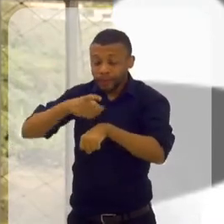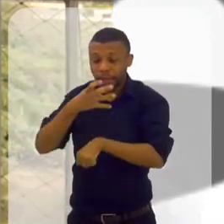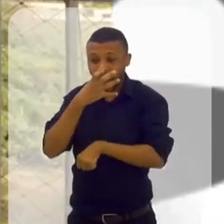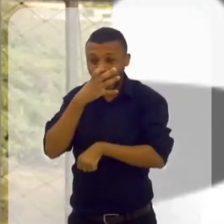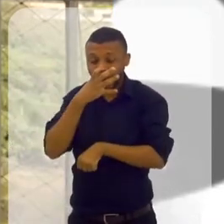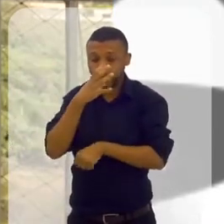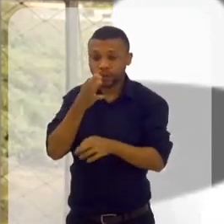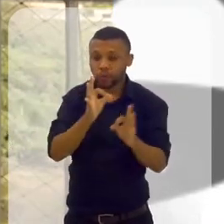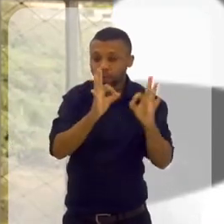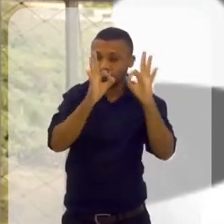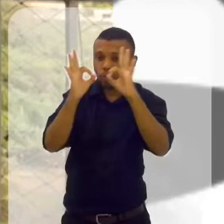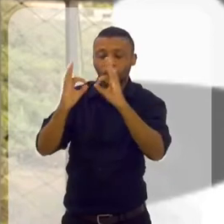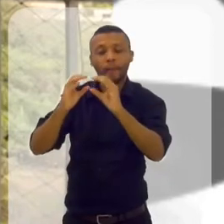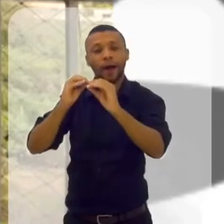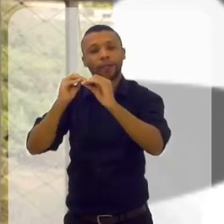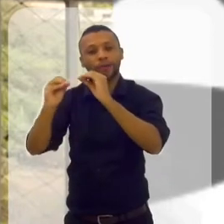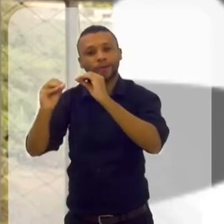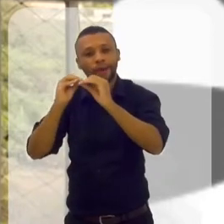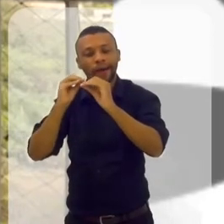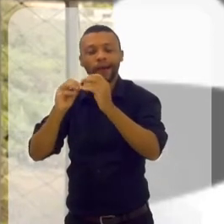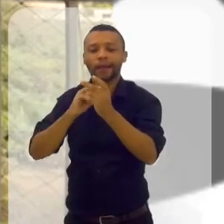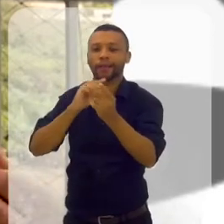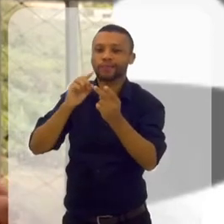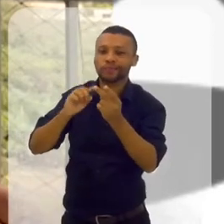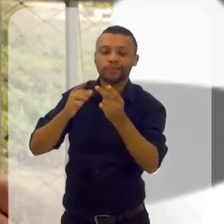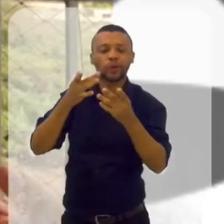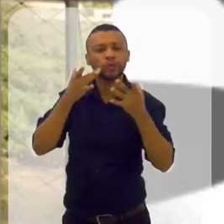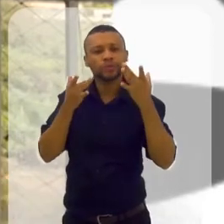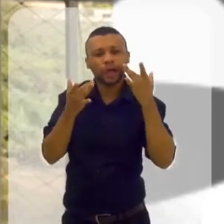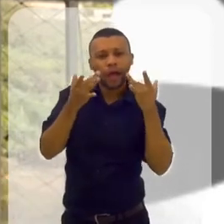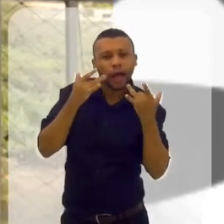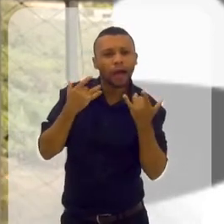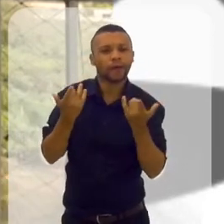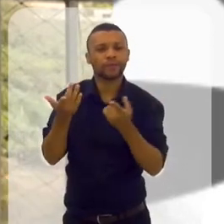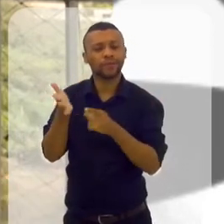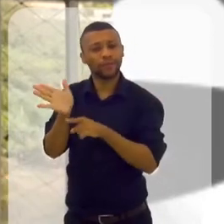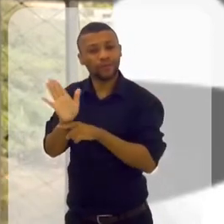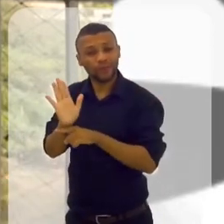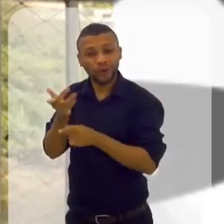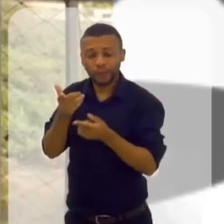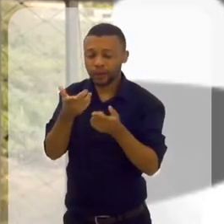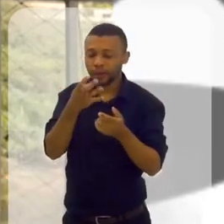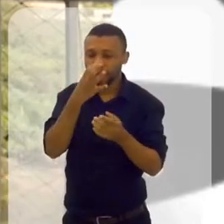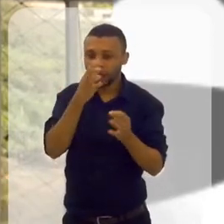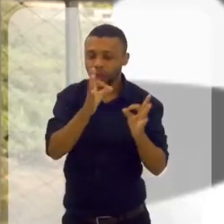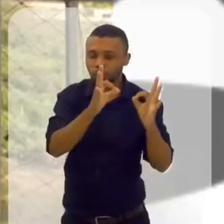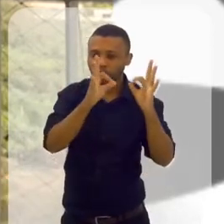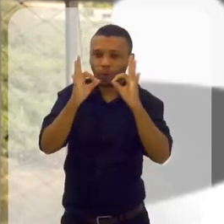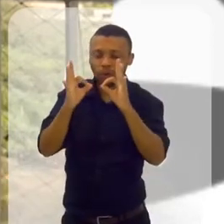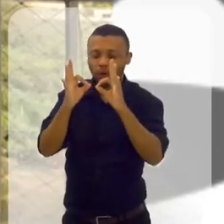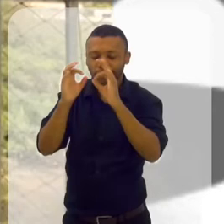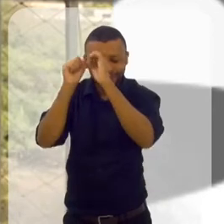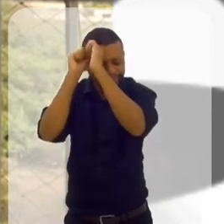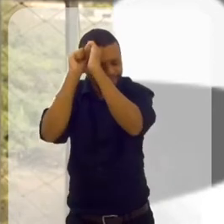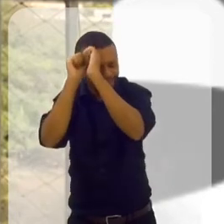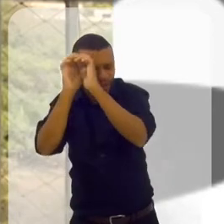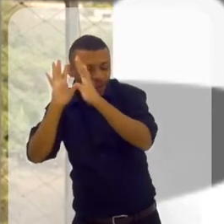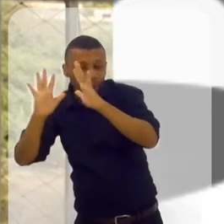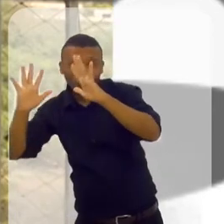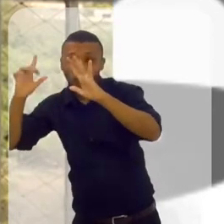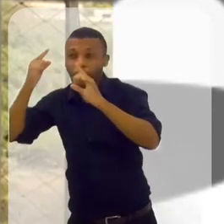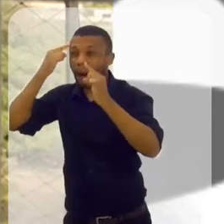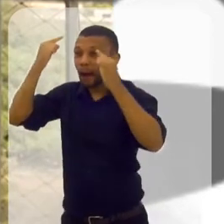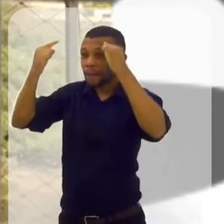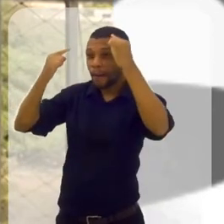a sua mente está em estado hipnótico. Quando você usa a sua imaginação, quando você cria alguma coisa, você está em estado hipnótico.